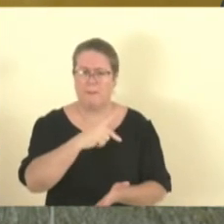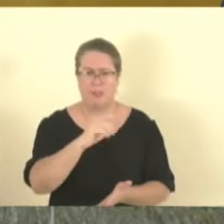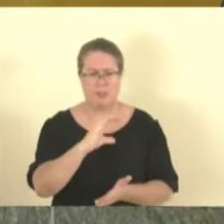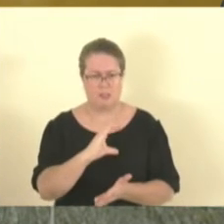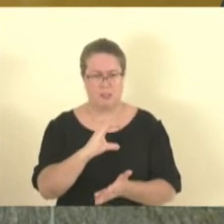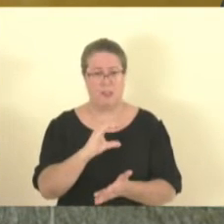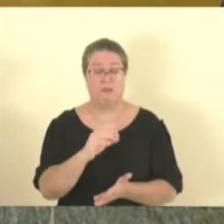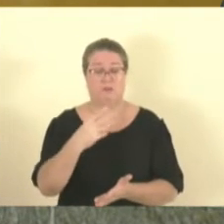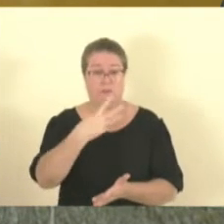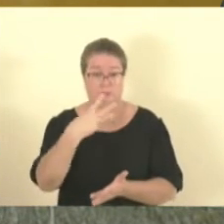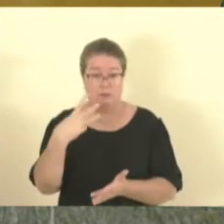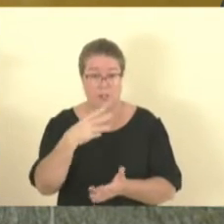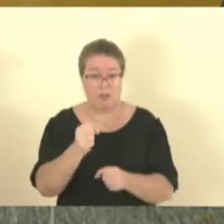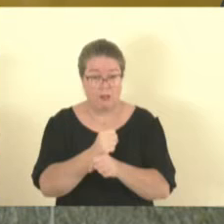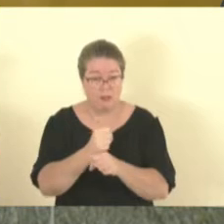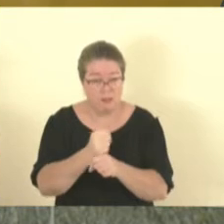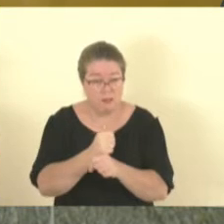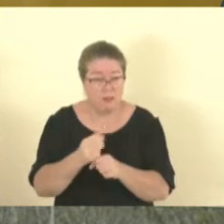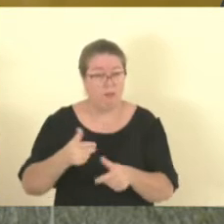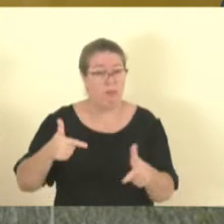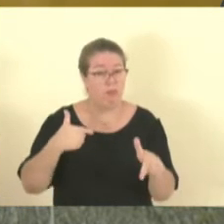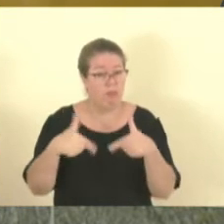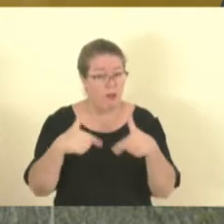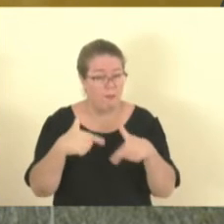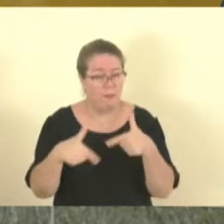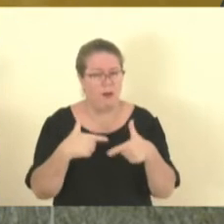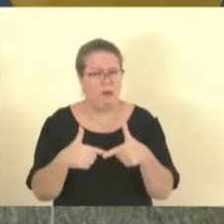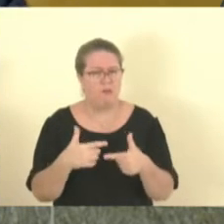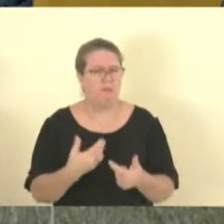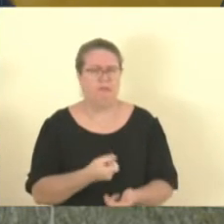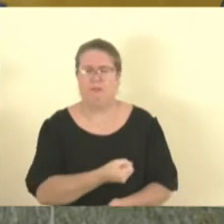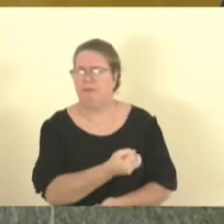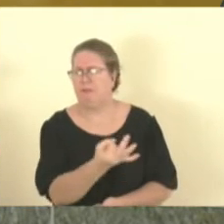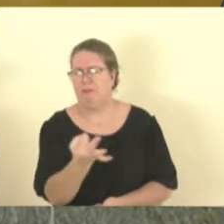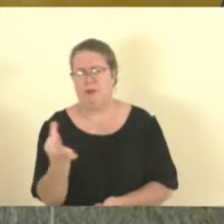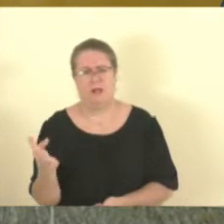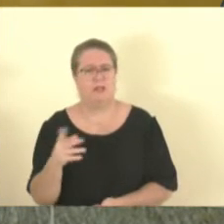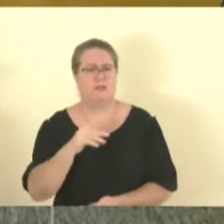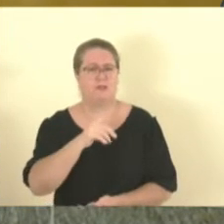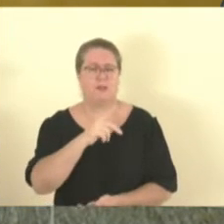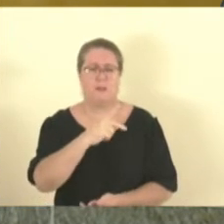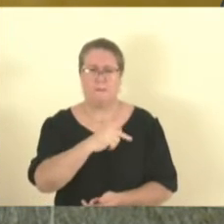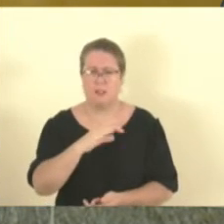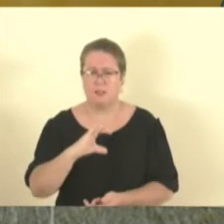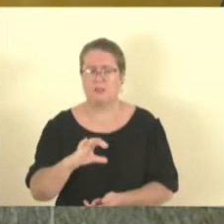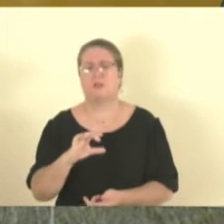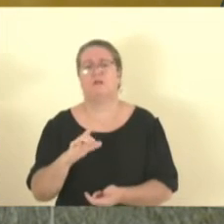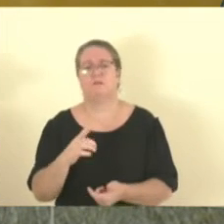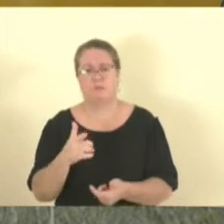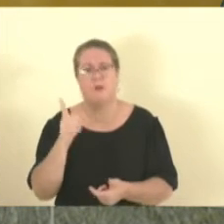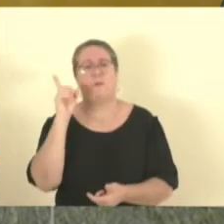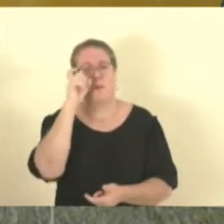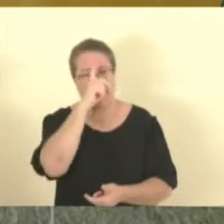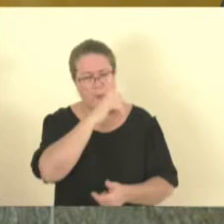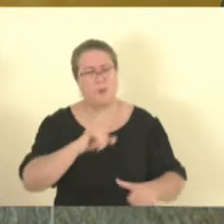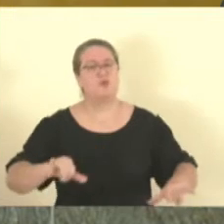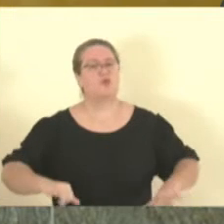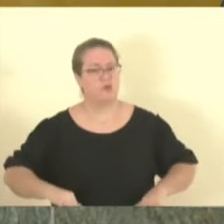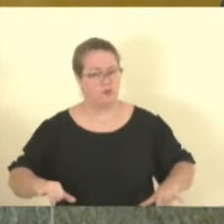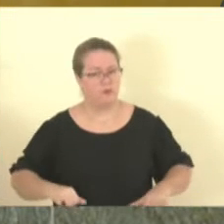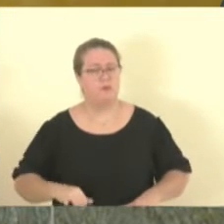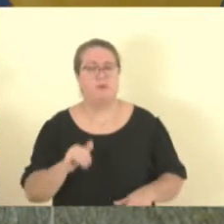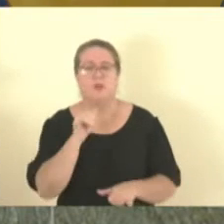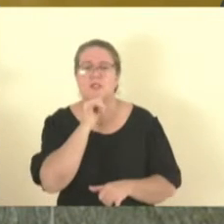anos, e muitos colegas foram prejudicados. vossa lei citou o caso do Marco Aurélio. Marco